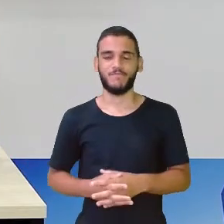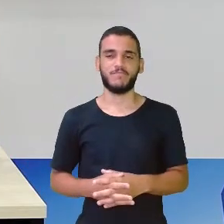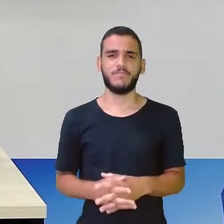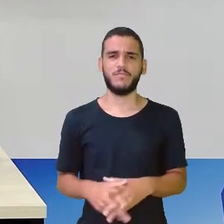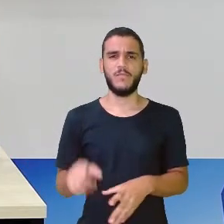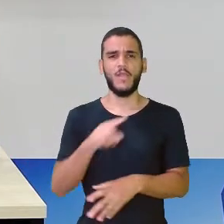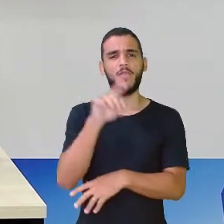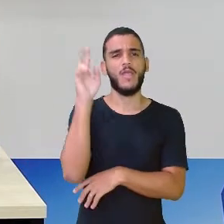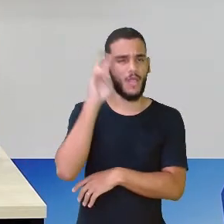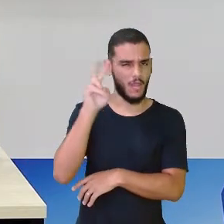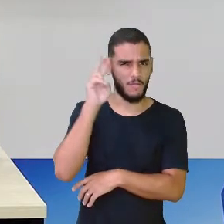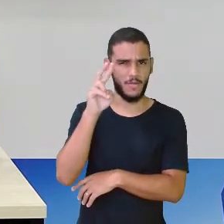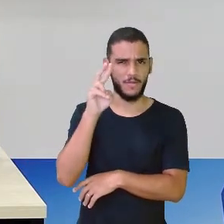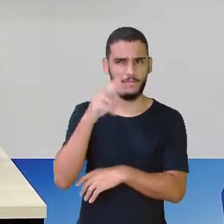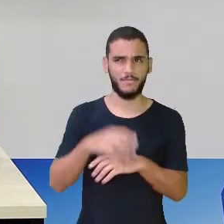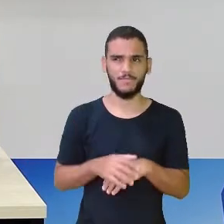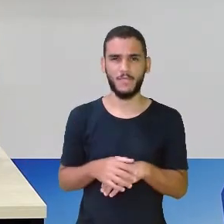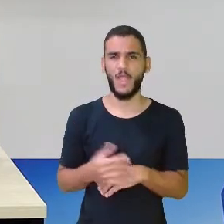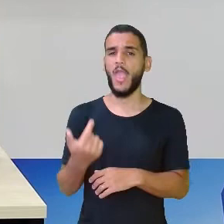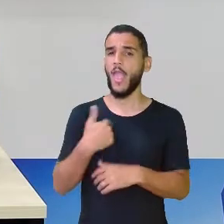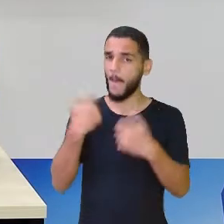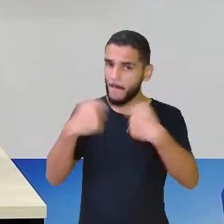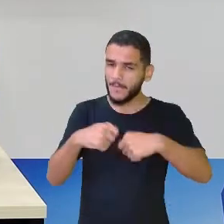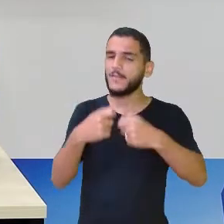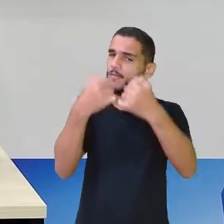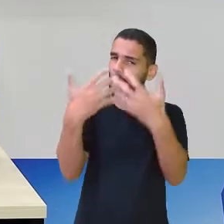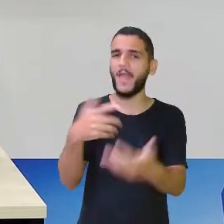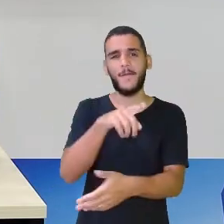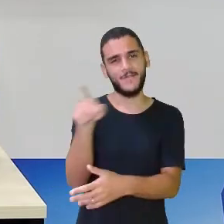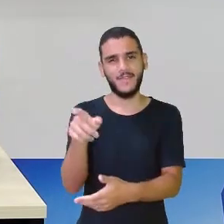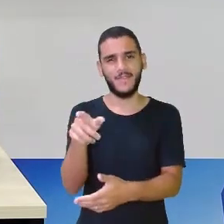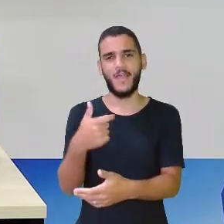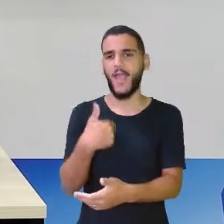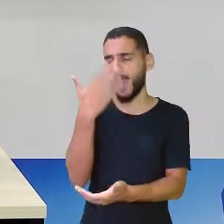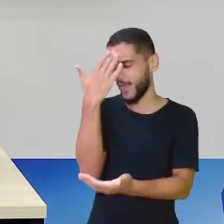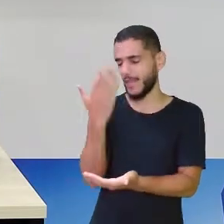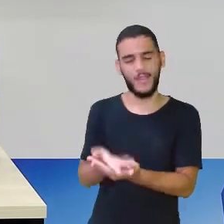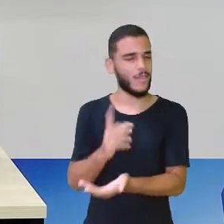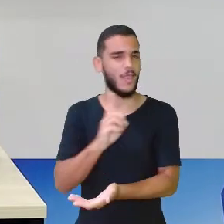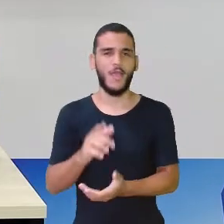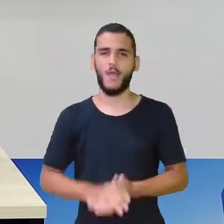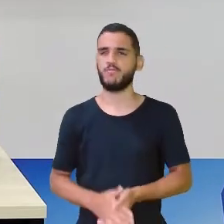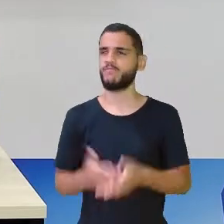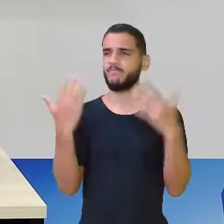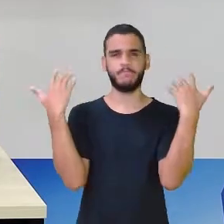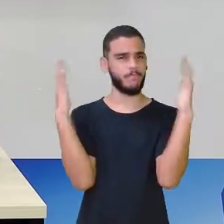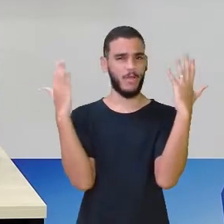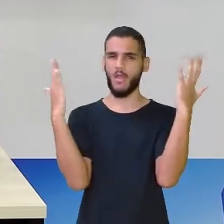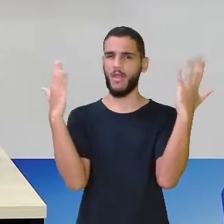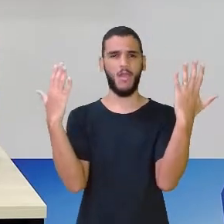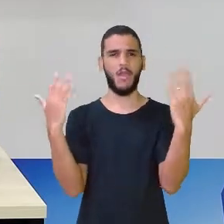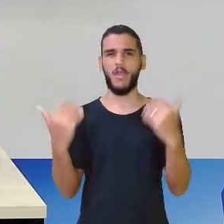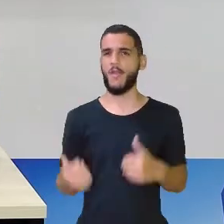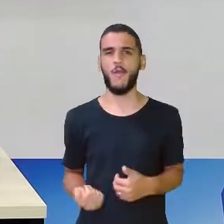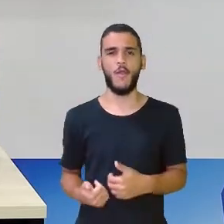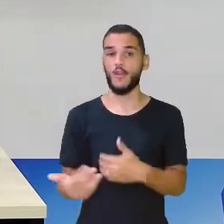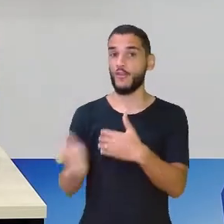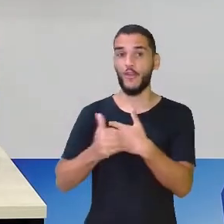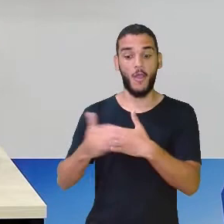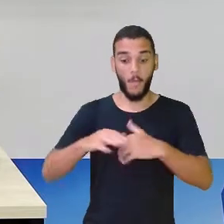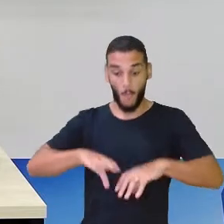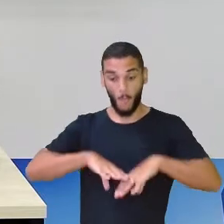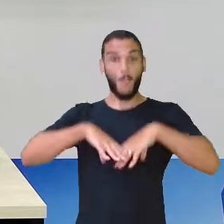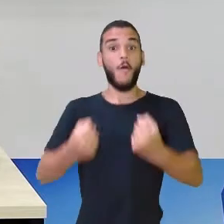Estão lembrados? Não, eu vou ter que dizer pra vocês. acredito. Bate palma, chama essa coragem que é que tá